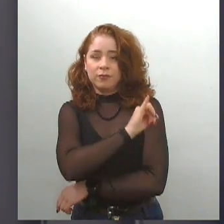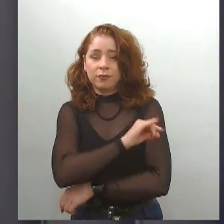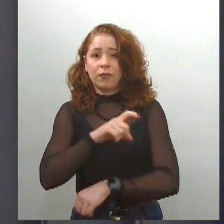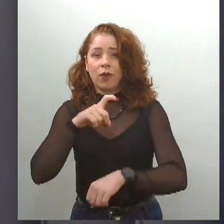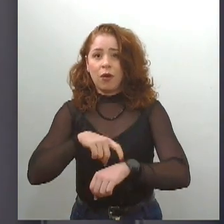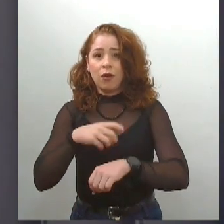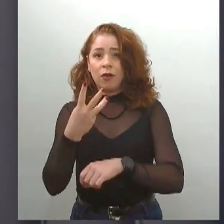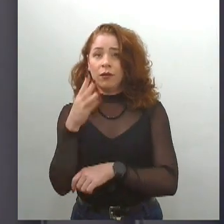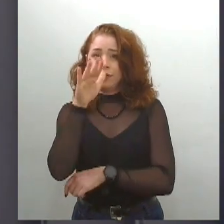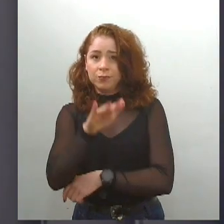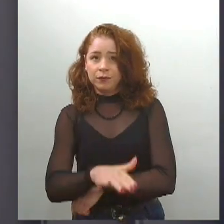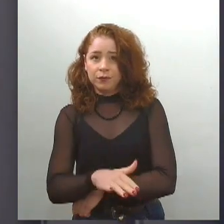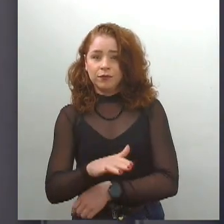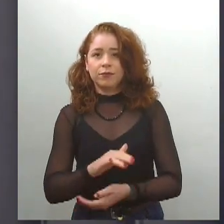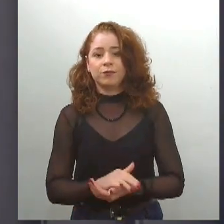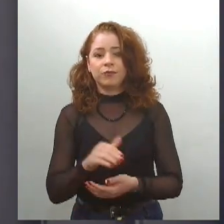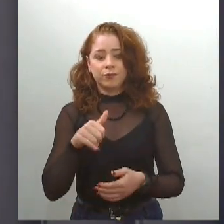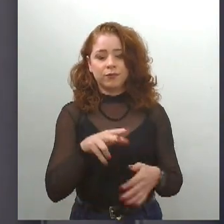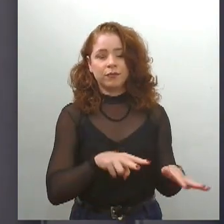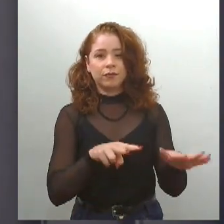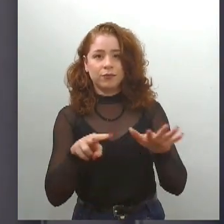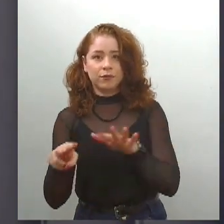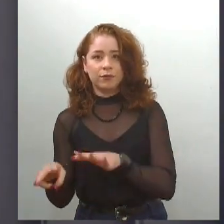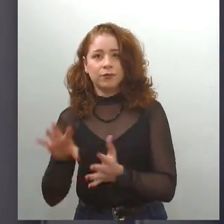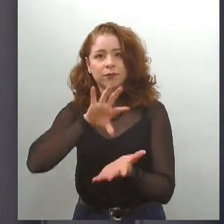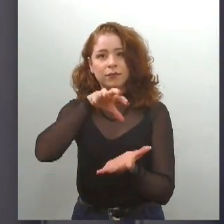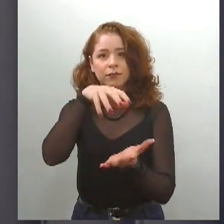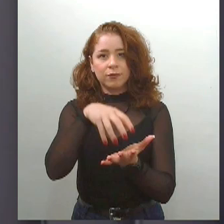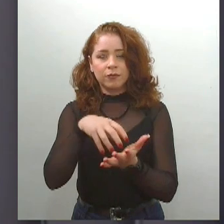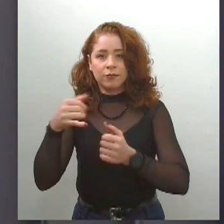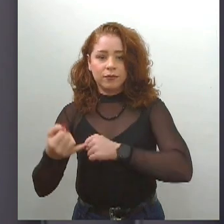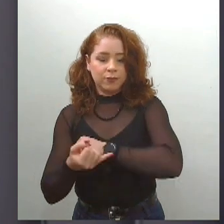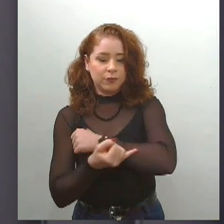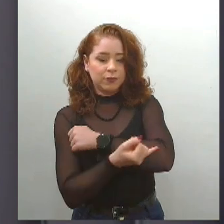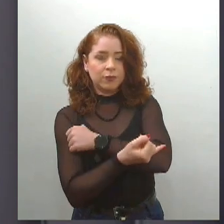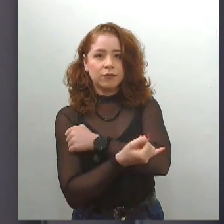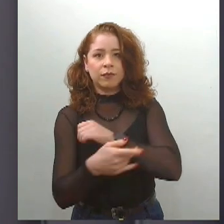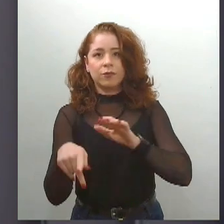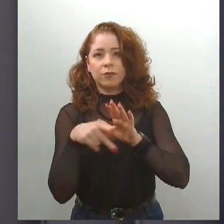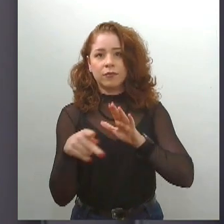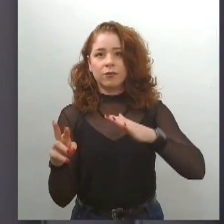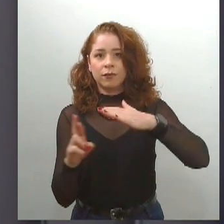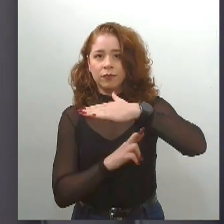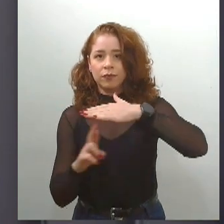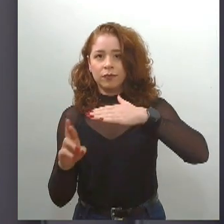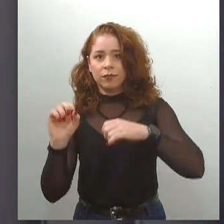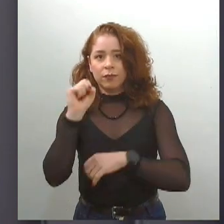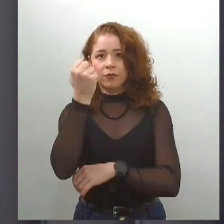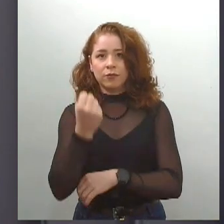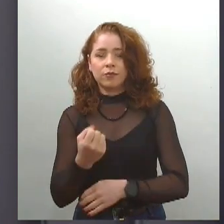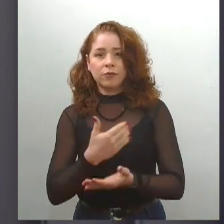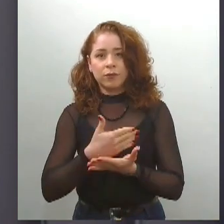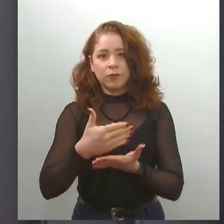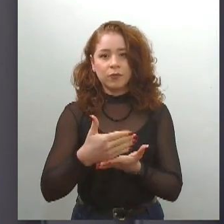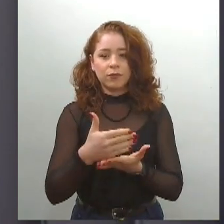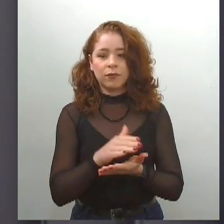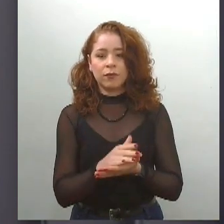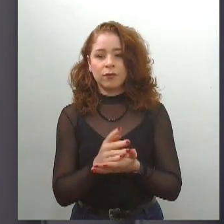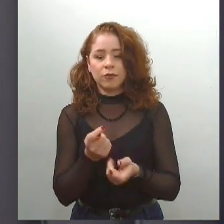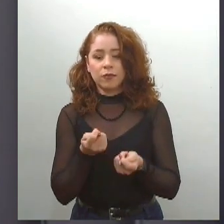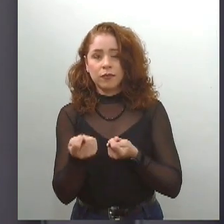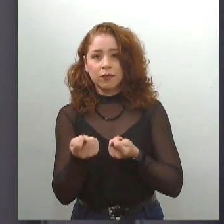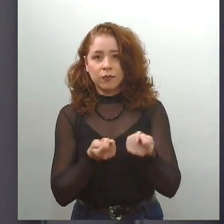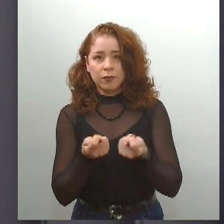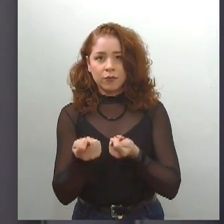desta semana, o Departamento Estadual de Infraestrutura Rodoviária em Sergipe iniciou o monitoramento de longo